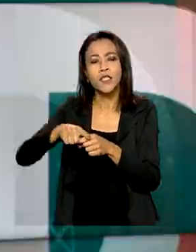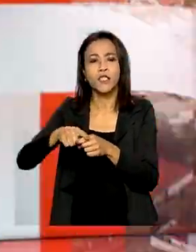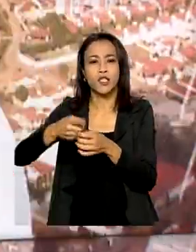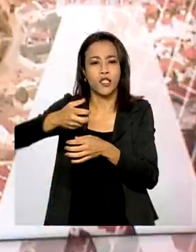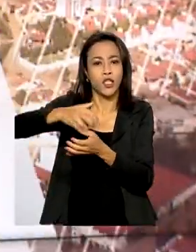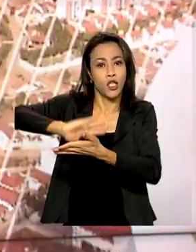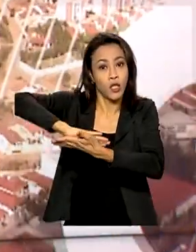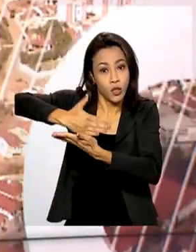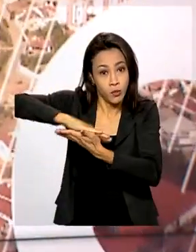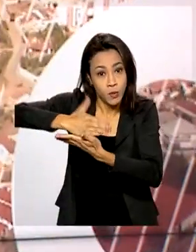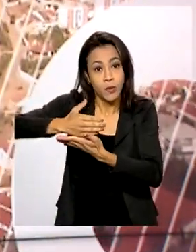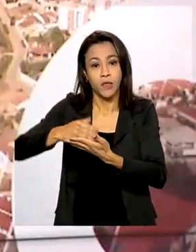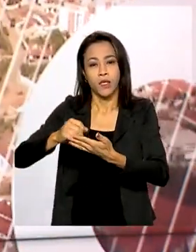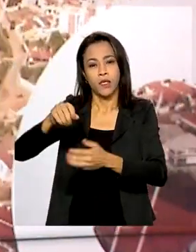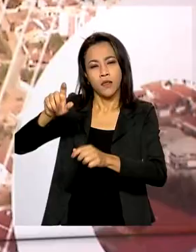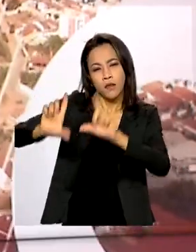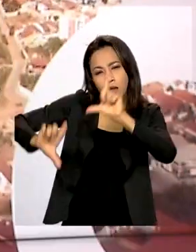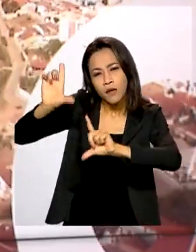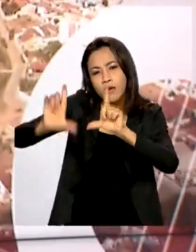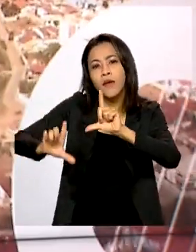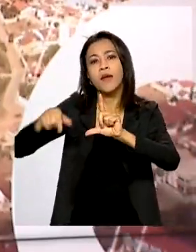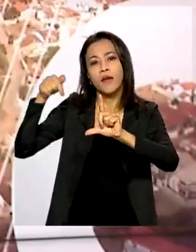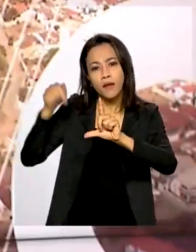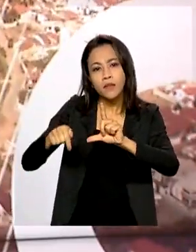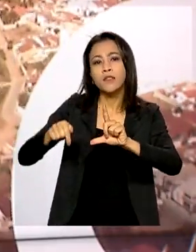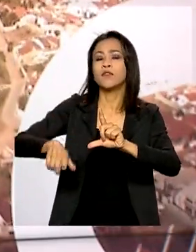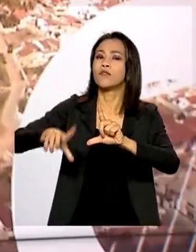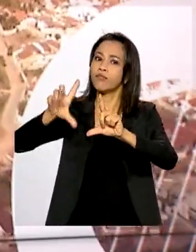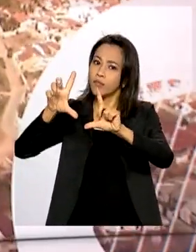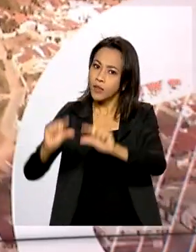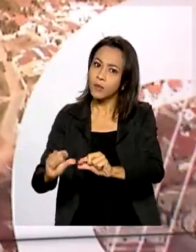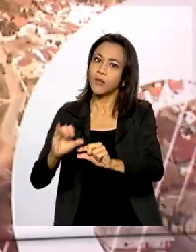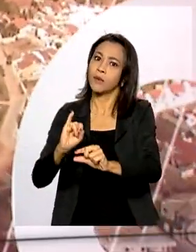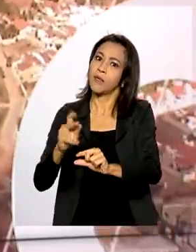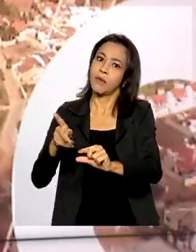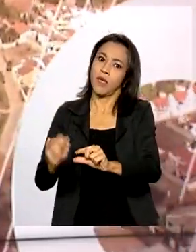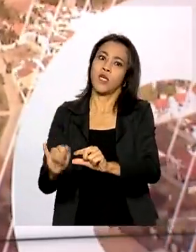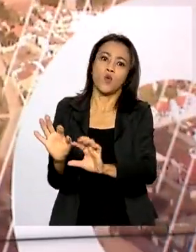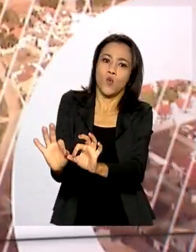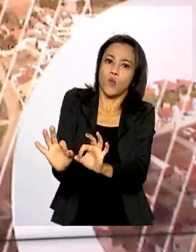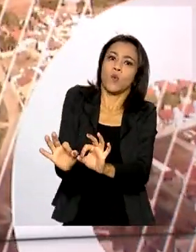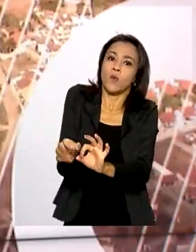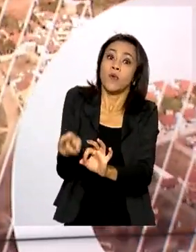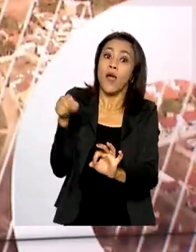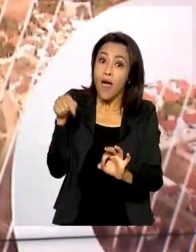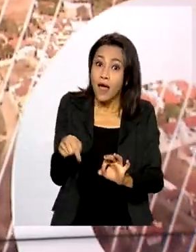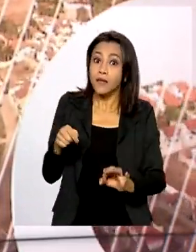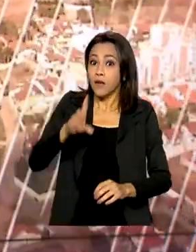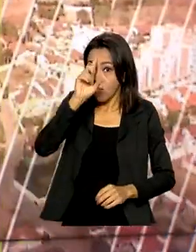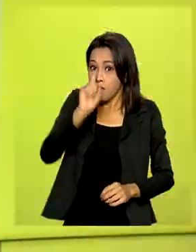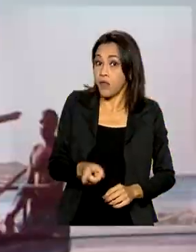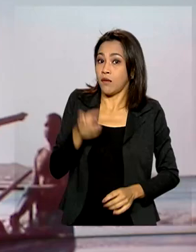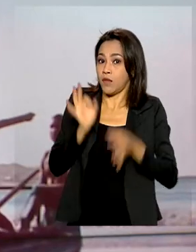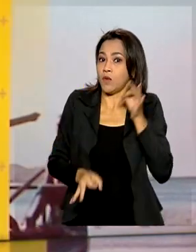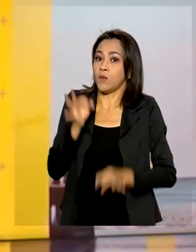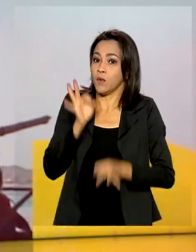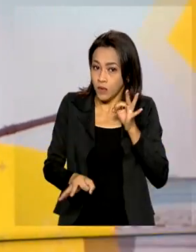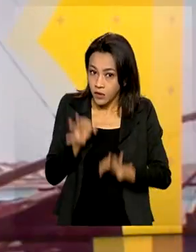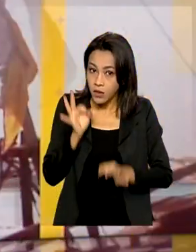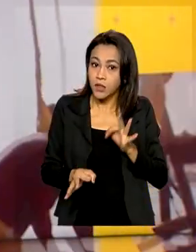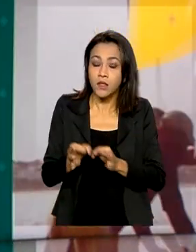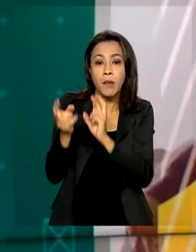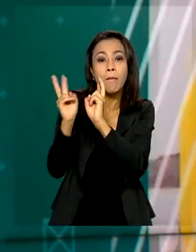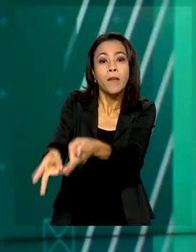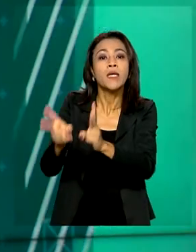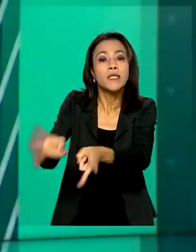ter a redução no IPI. Segundo o Ministério da Economia, a medida atende à decisão judicial e tem a meta de